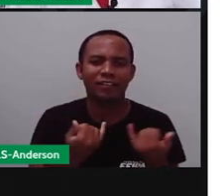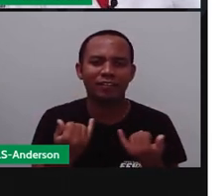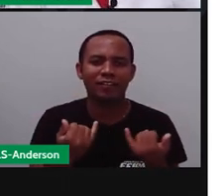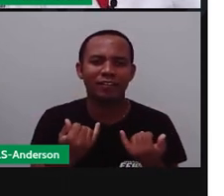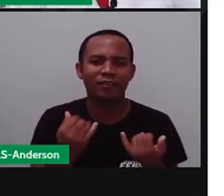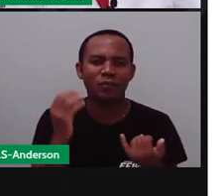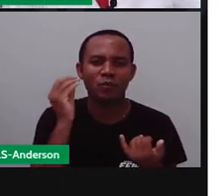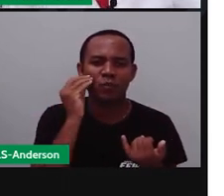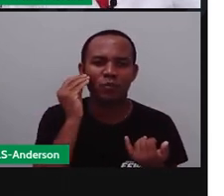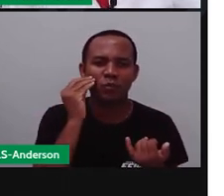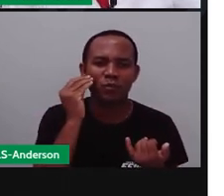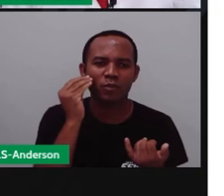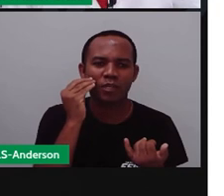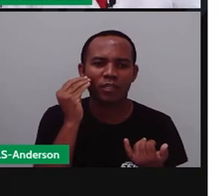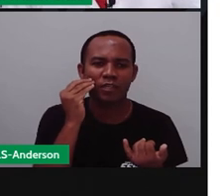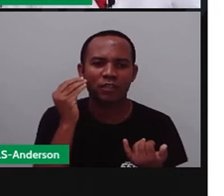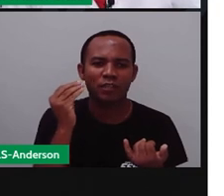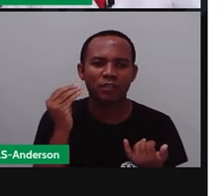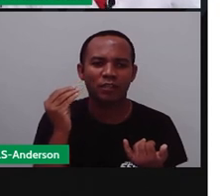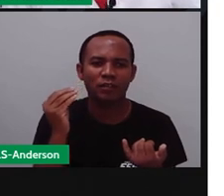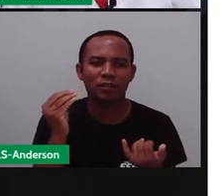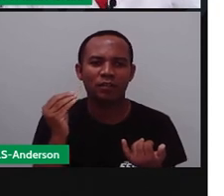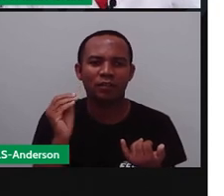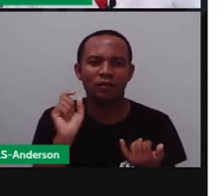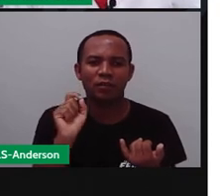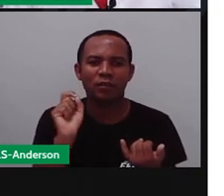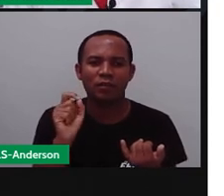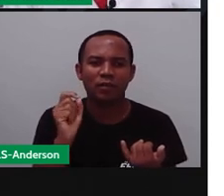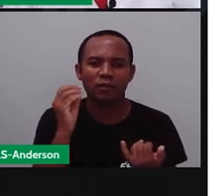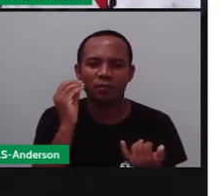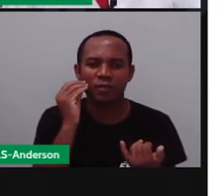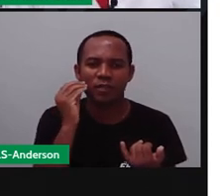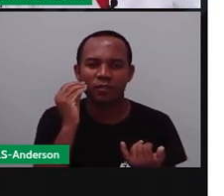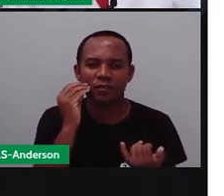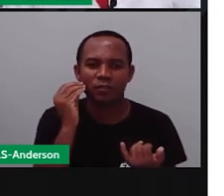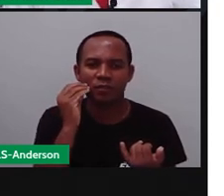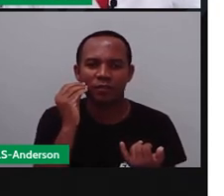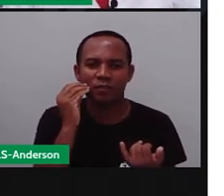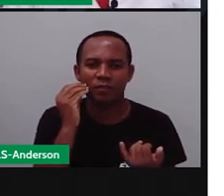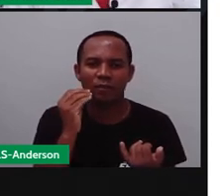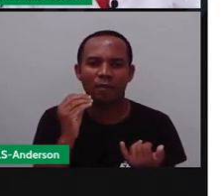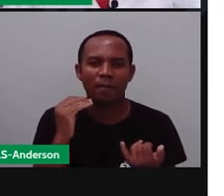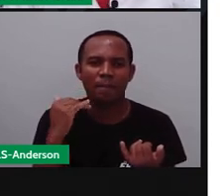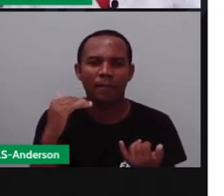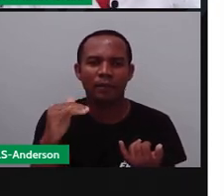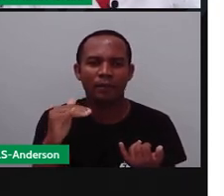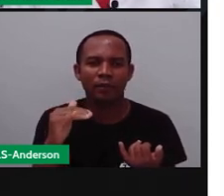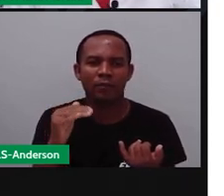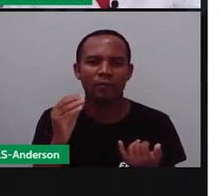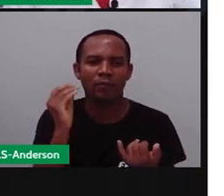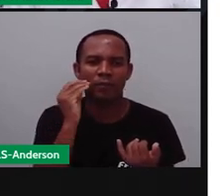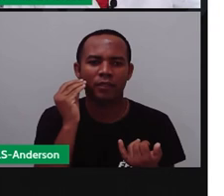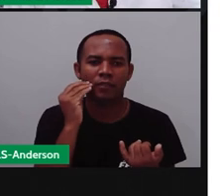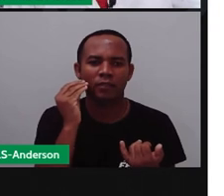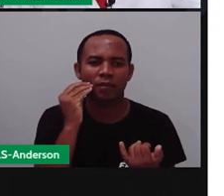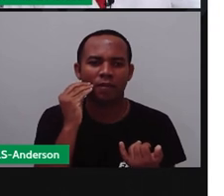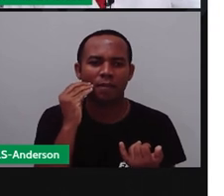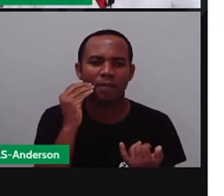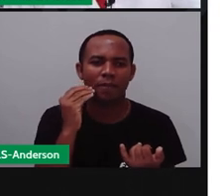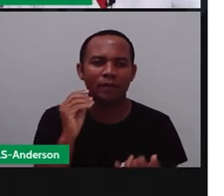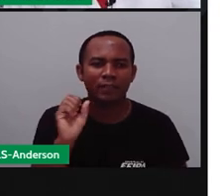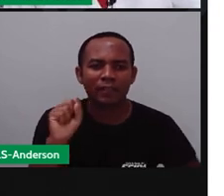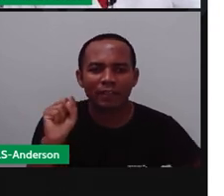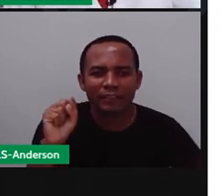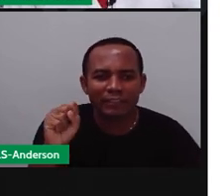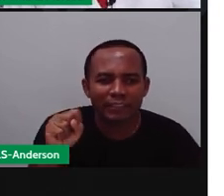Manda um beijo pra mim. Meu nome é Ashley, eu acho, né? Se a Pró errou, por favor, perdoe a Pró. Você acha que é isso,